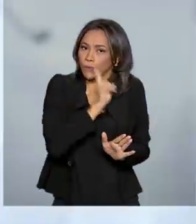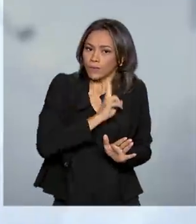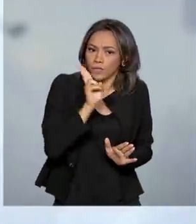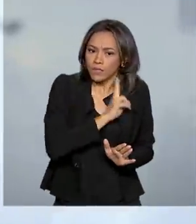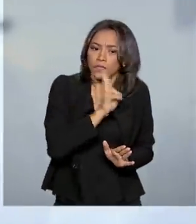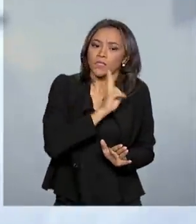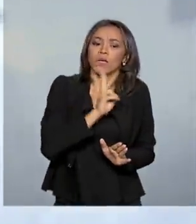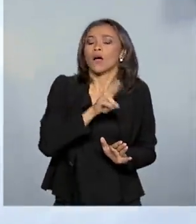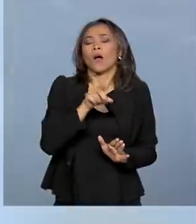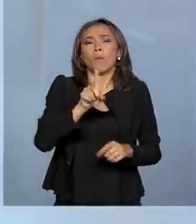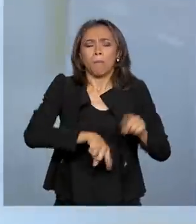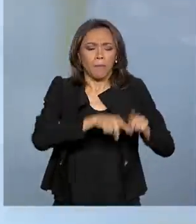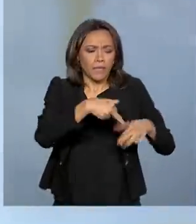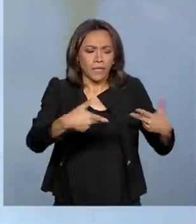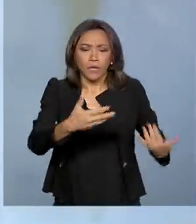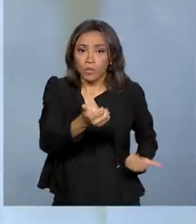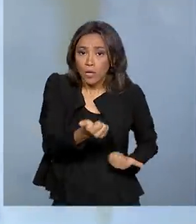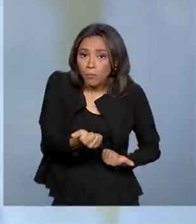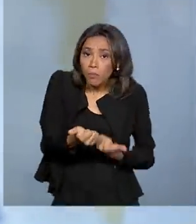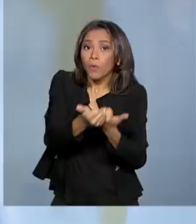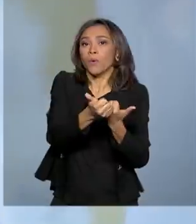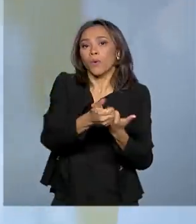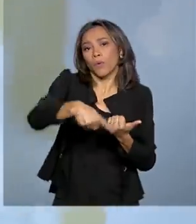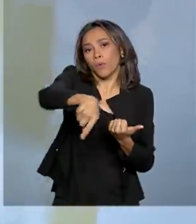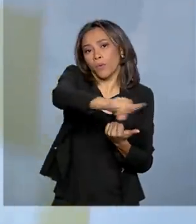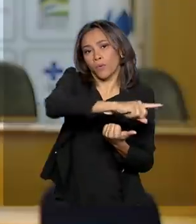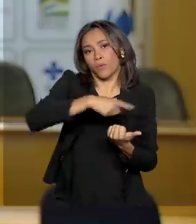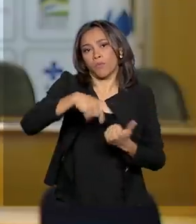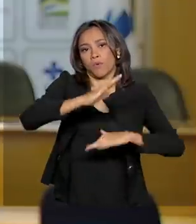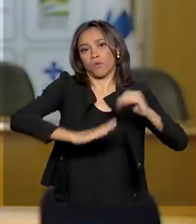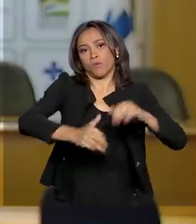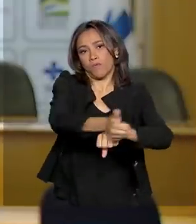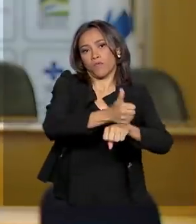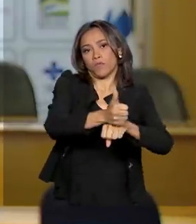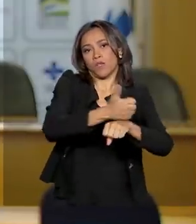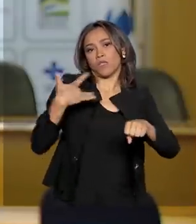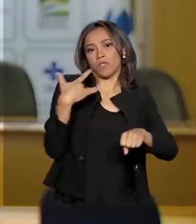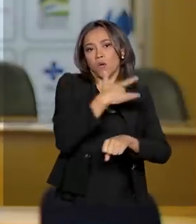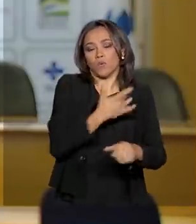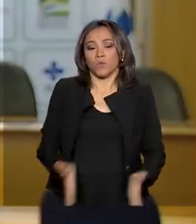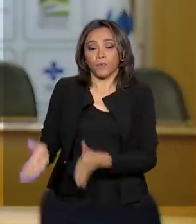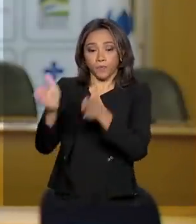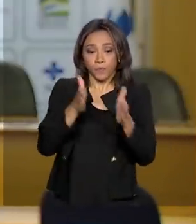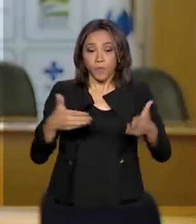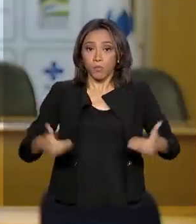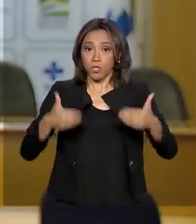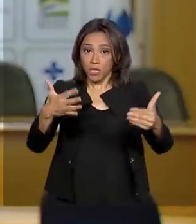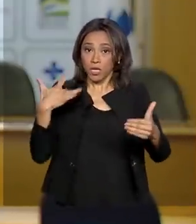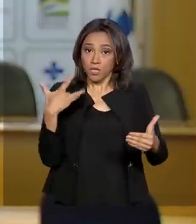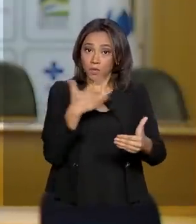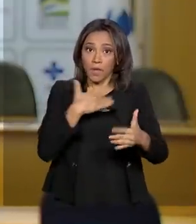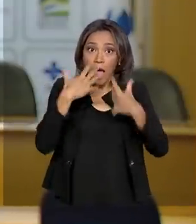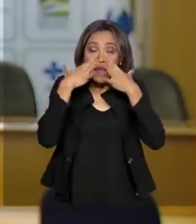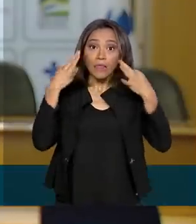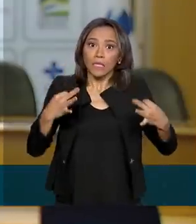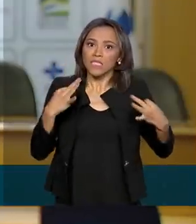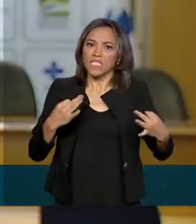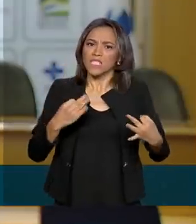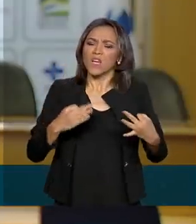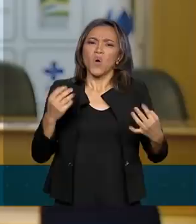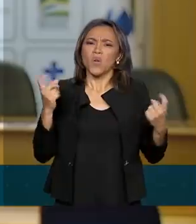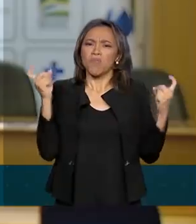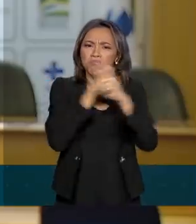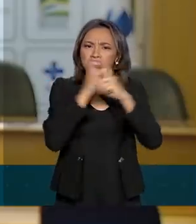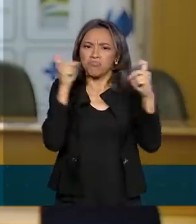insumos e material de apoio para os profissionais de saúde. O Ministério da Saúde fez um alerta sobre as fake news que estão